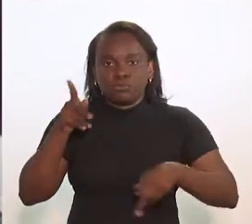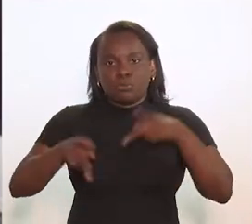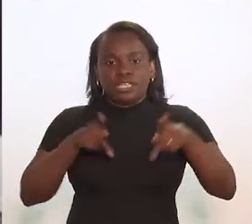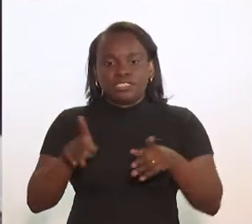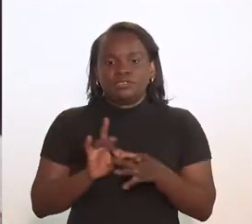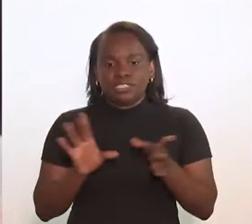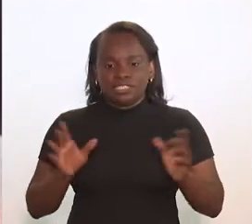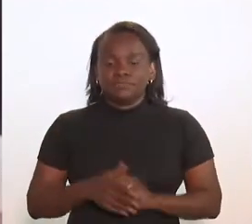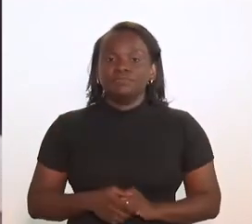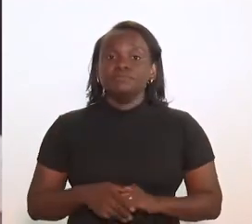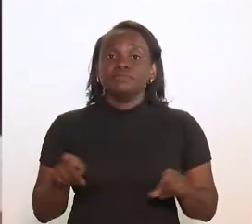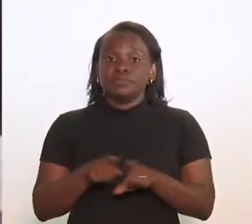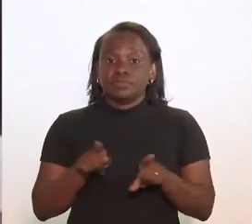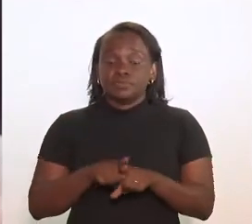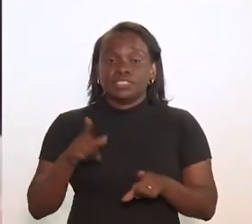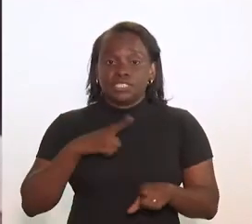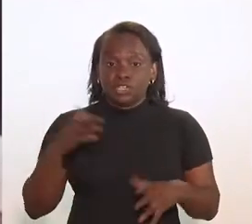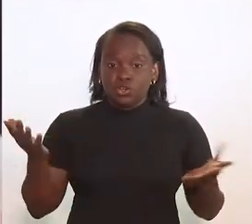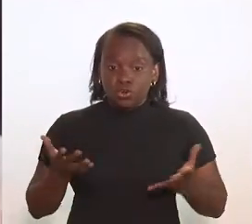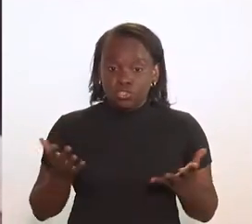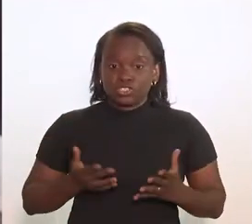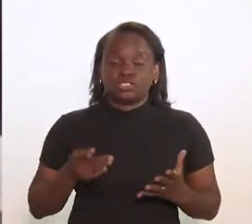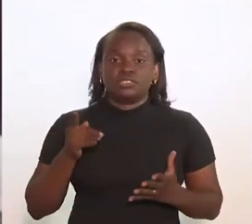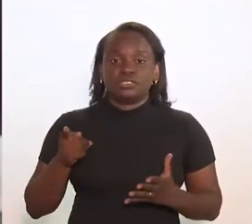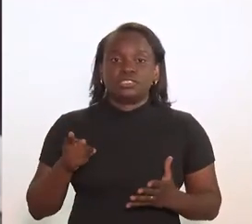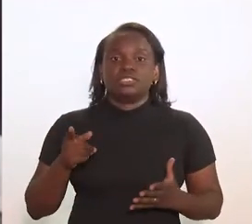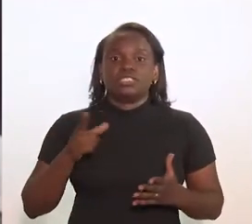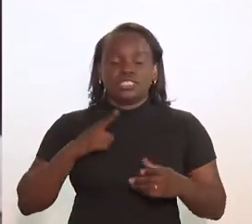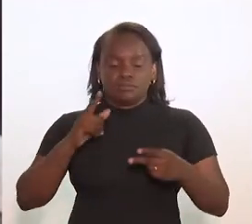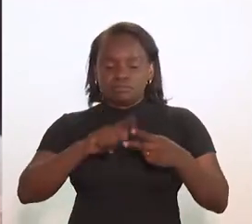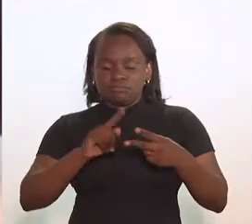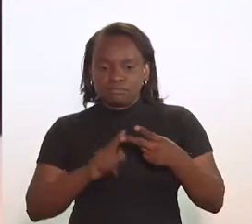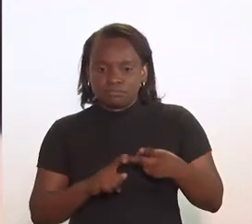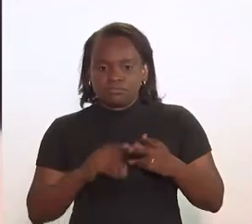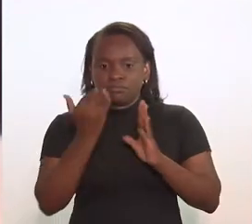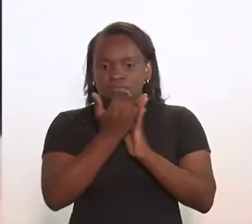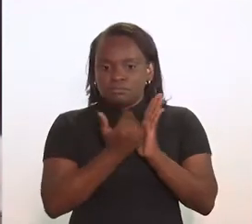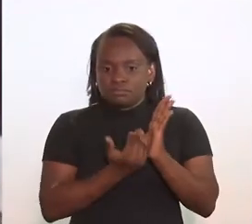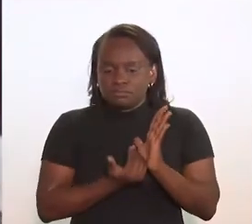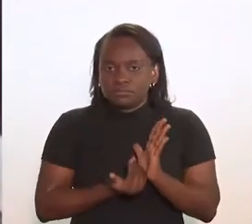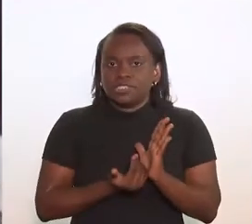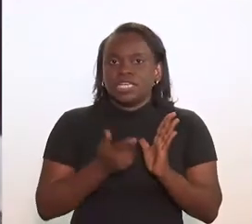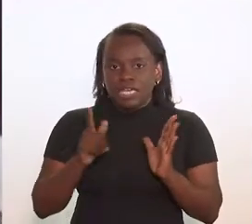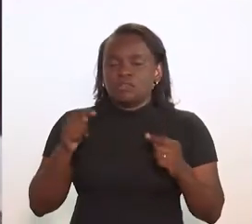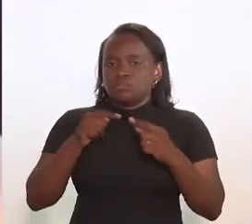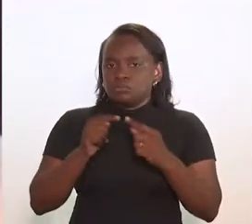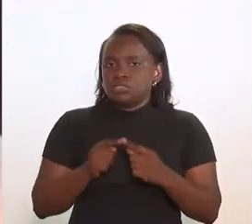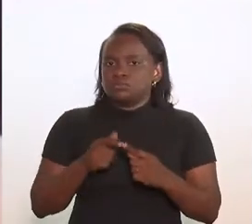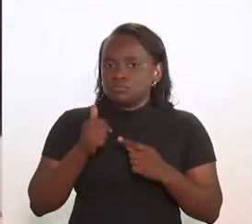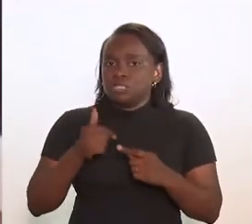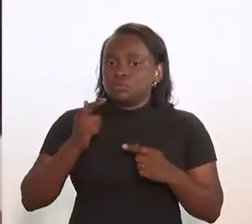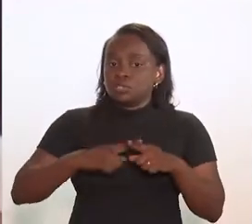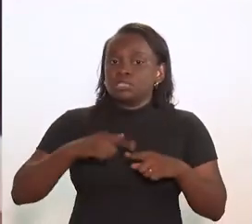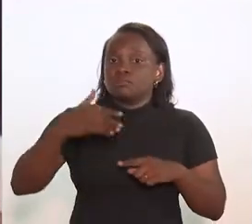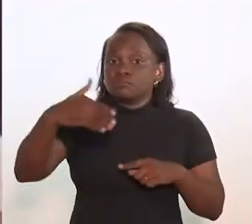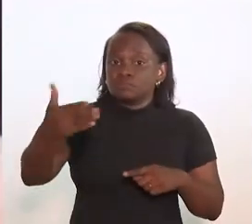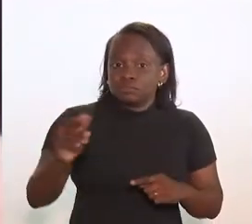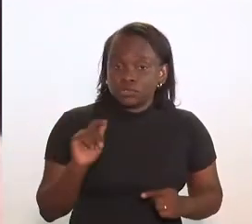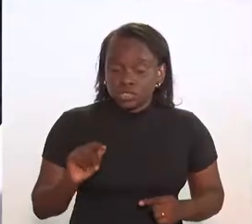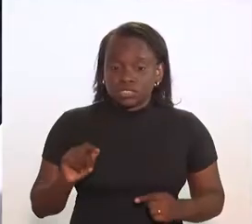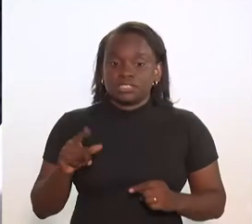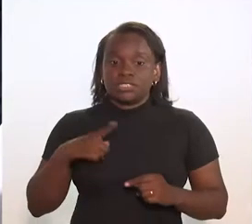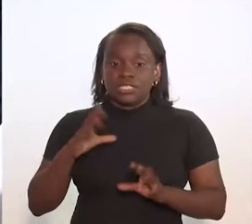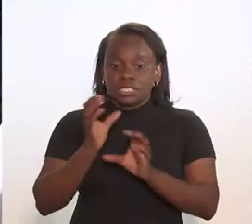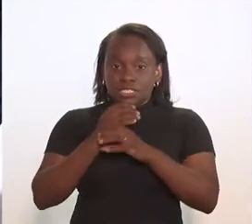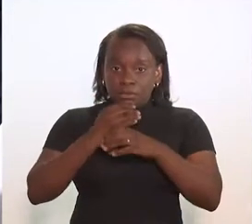população. A gente tem, hoje, na casa, eu acho que dois programas que fazem muito sentido para o que vem por